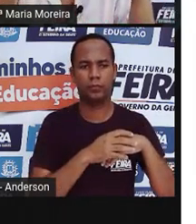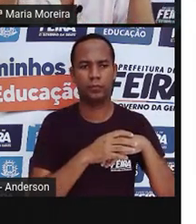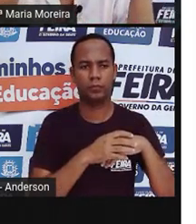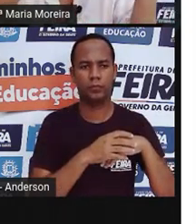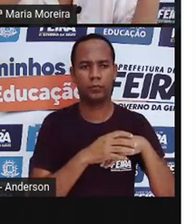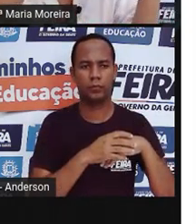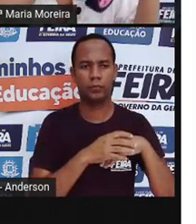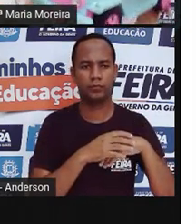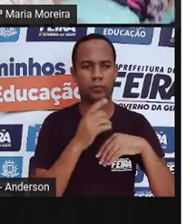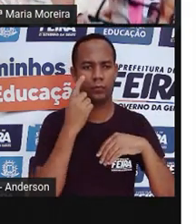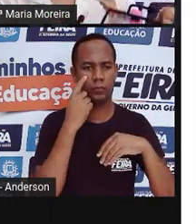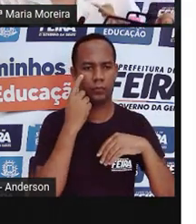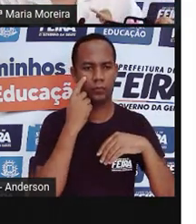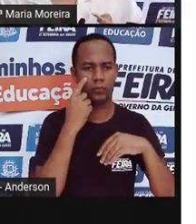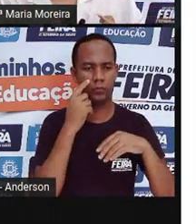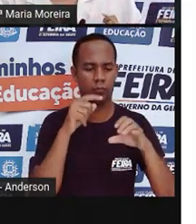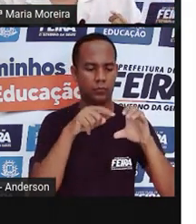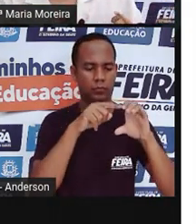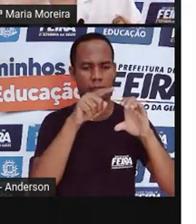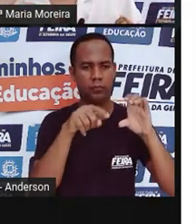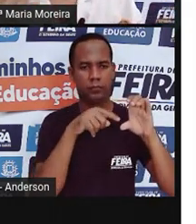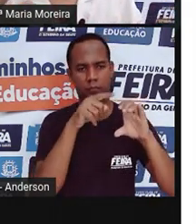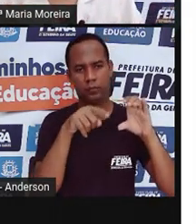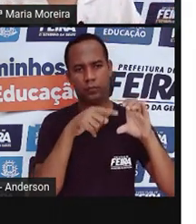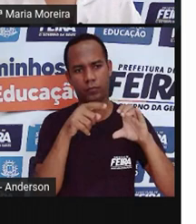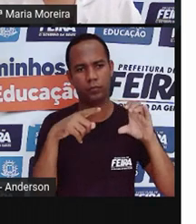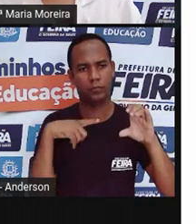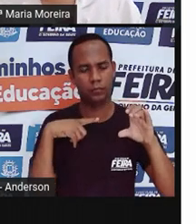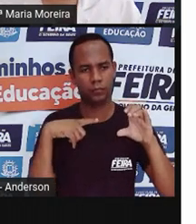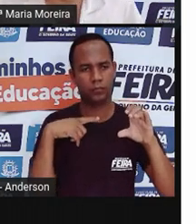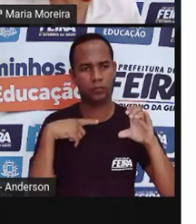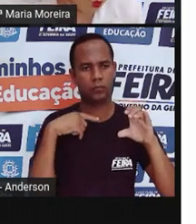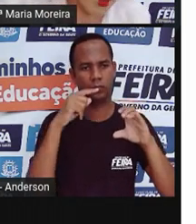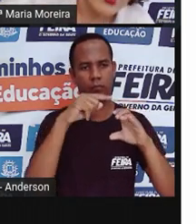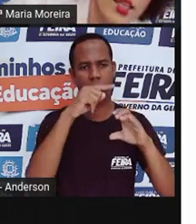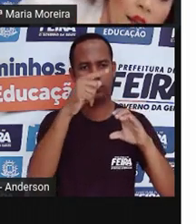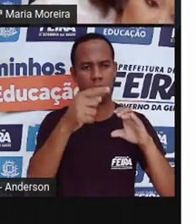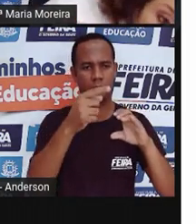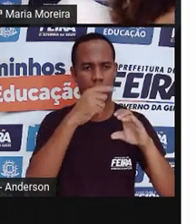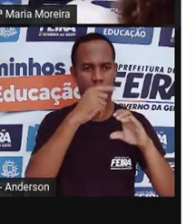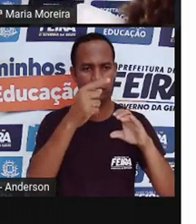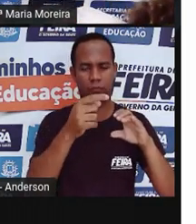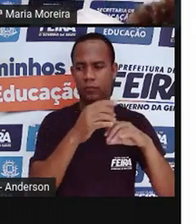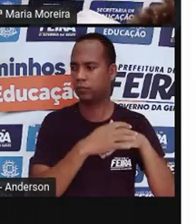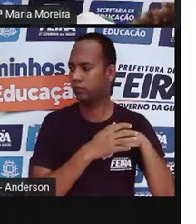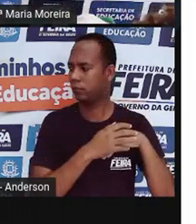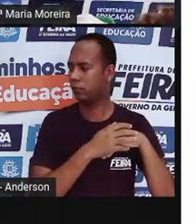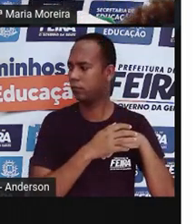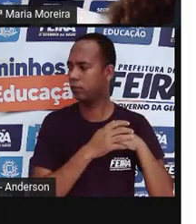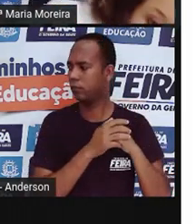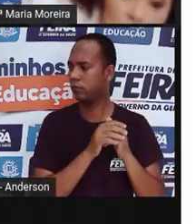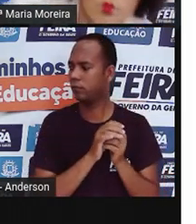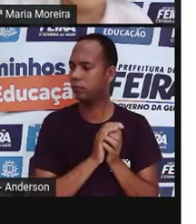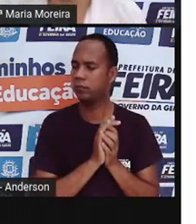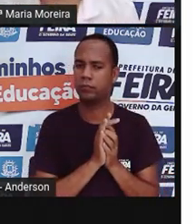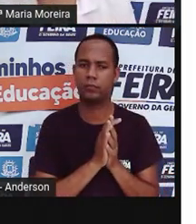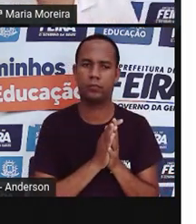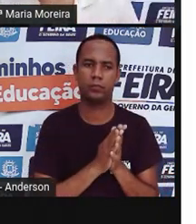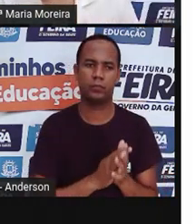carrinho, ele não é todo produzido de plástico. Ele tem outras estruturas aqui por dentro. Né? Já pra eu botar ela aqui no cantinho.